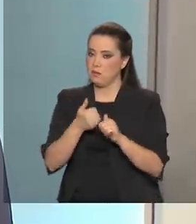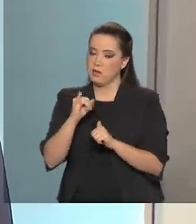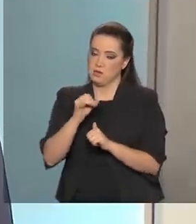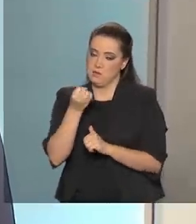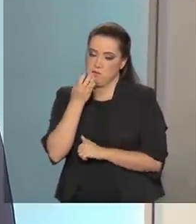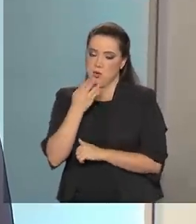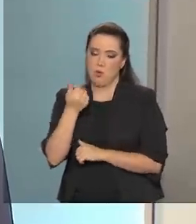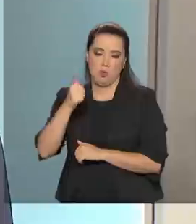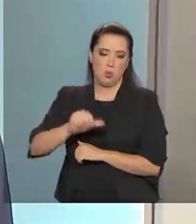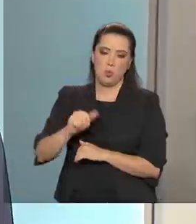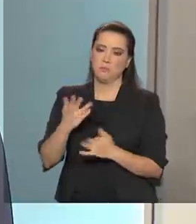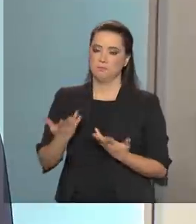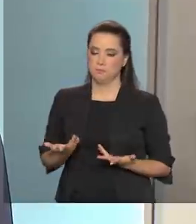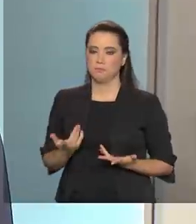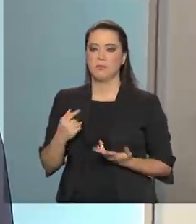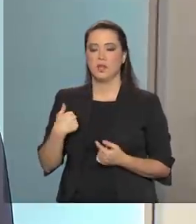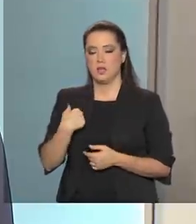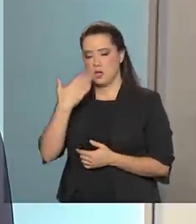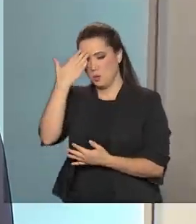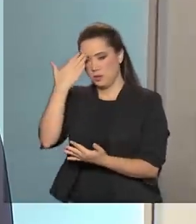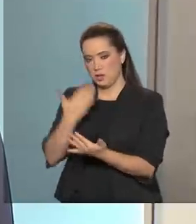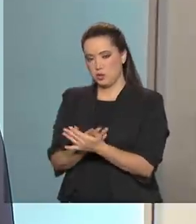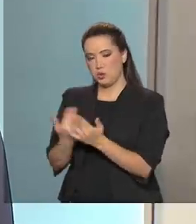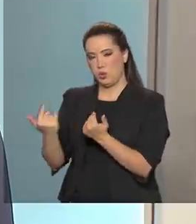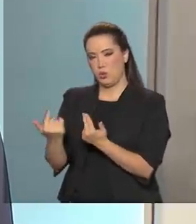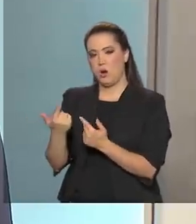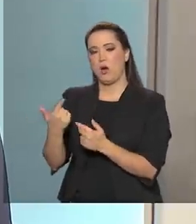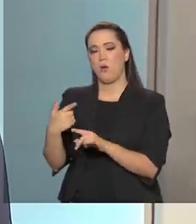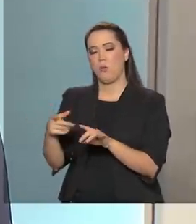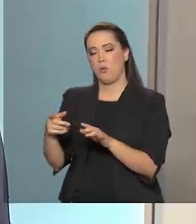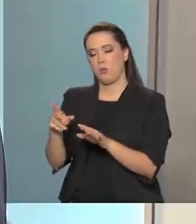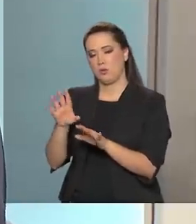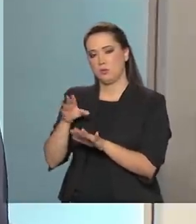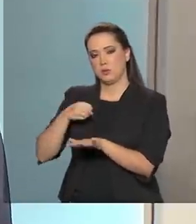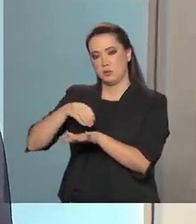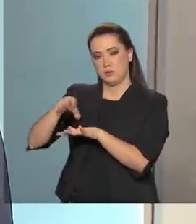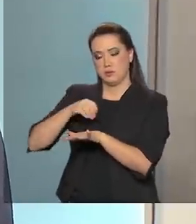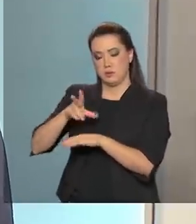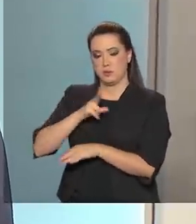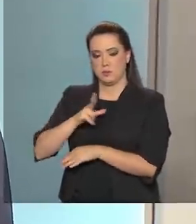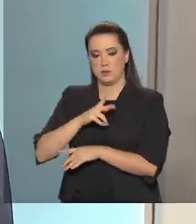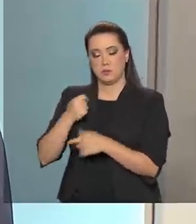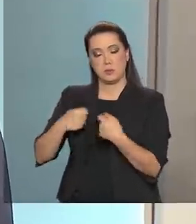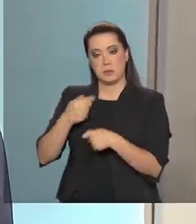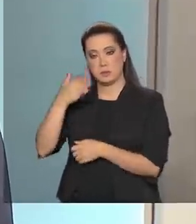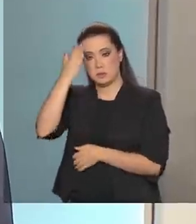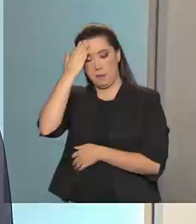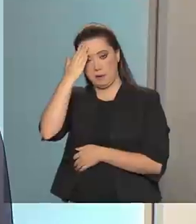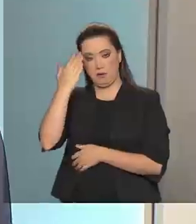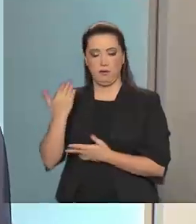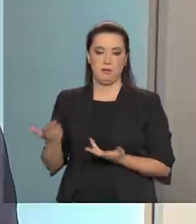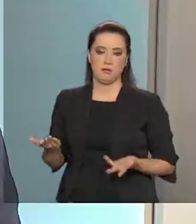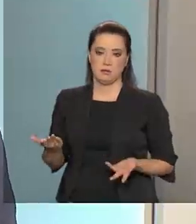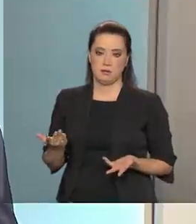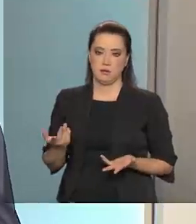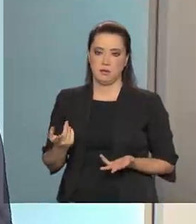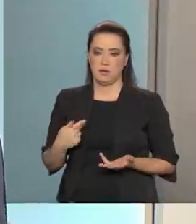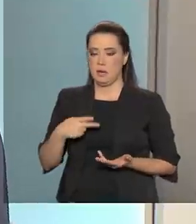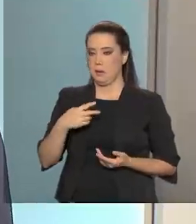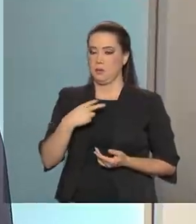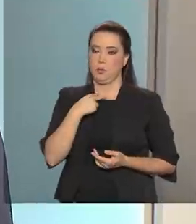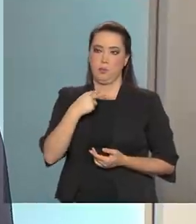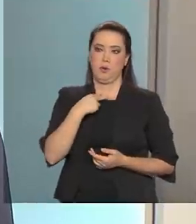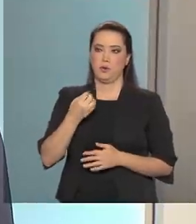o mesmo vai ocorrer para a proteção de dados. Eu tenho que questionar, vamos dizer, o titular de dados, ele não pode sair